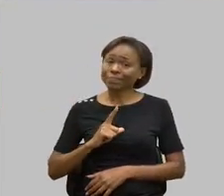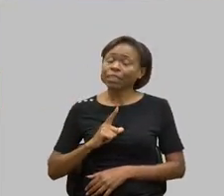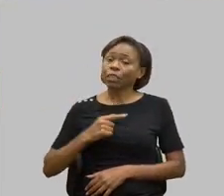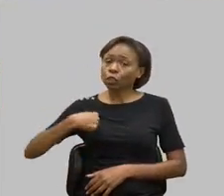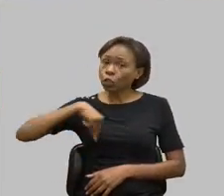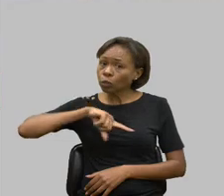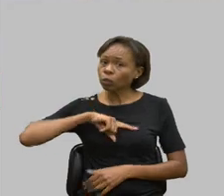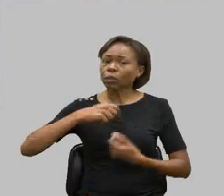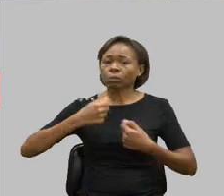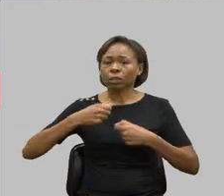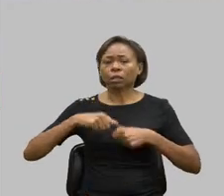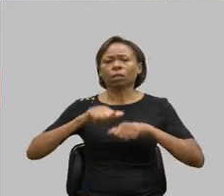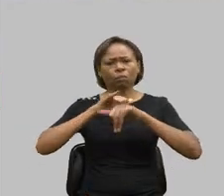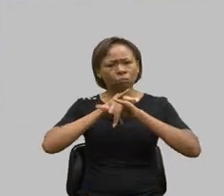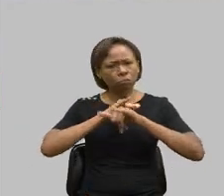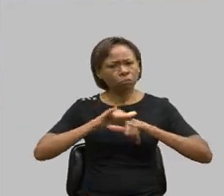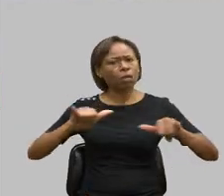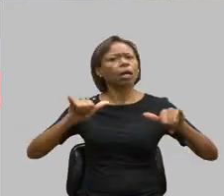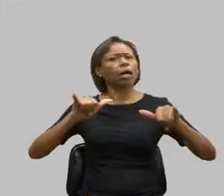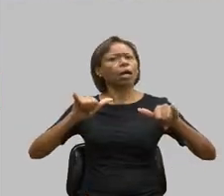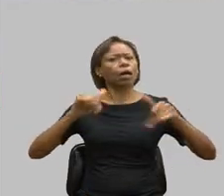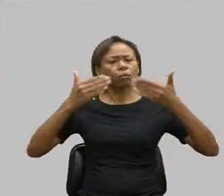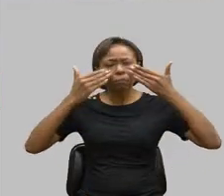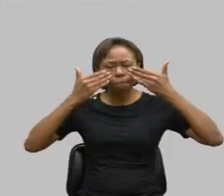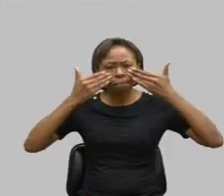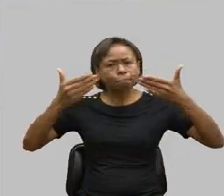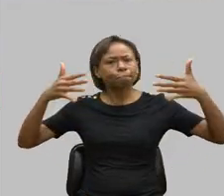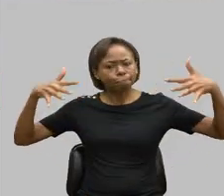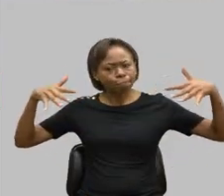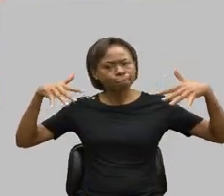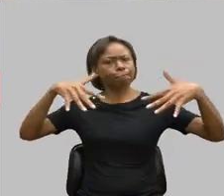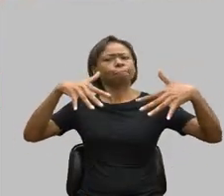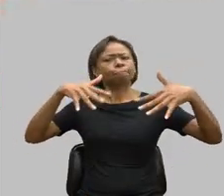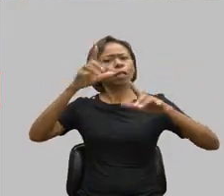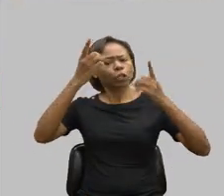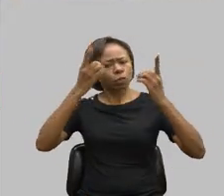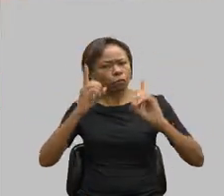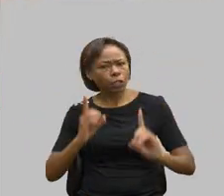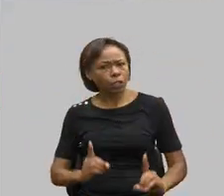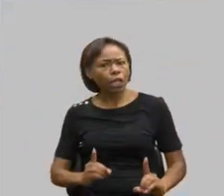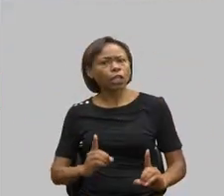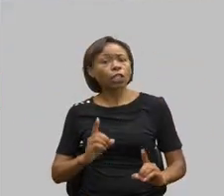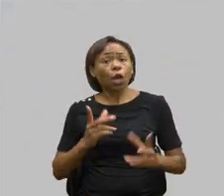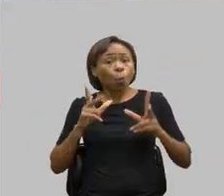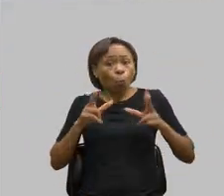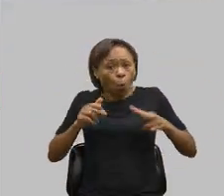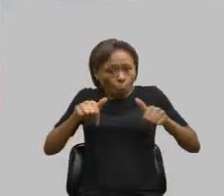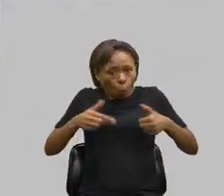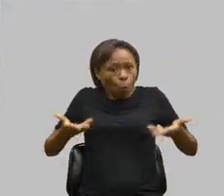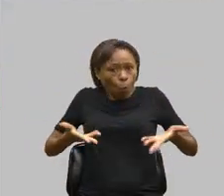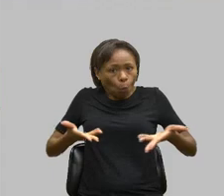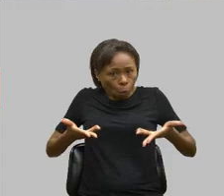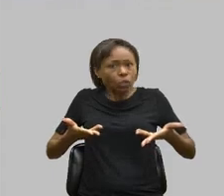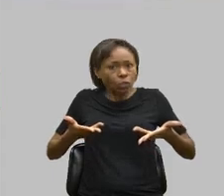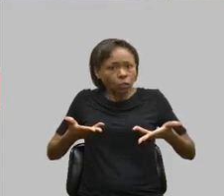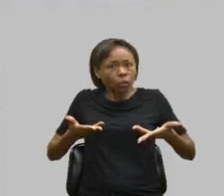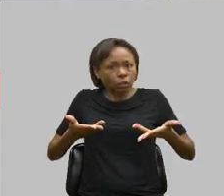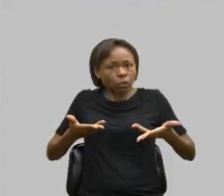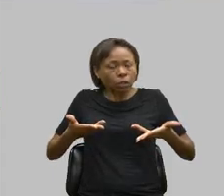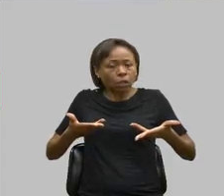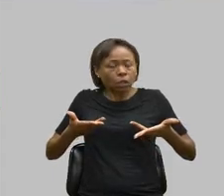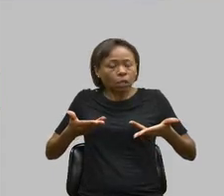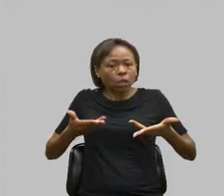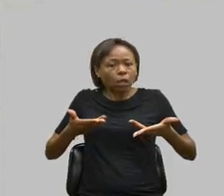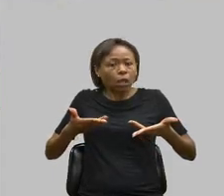falar, nós temos que dar visibilidade, nós temos que fazer o que estamos fazendo aqui hoje, de